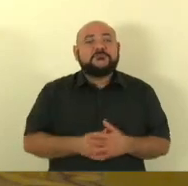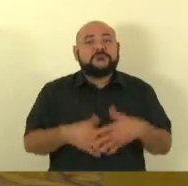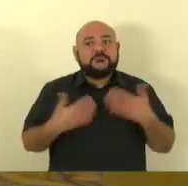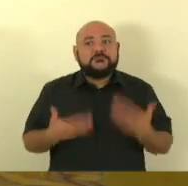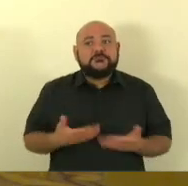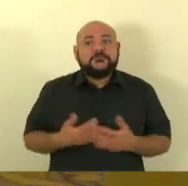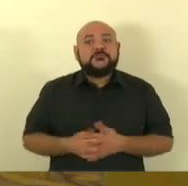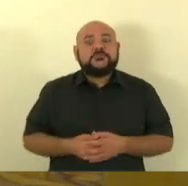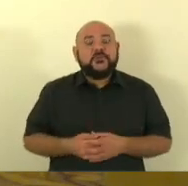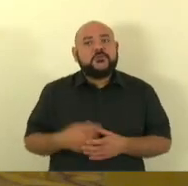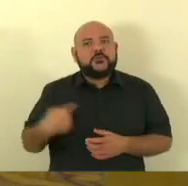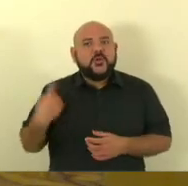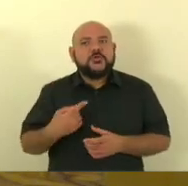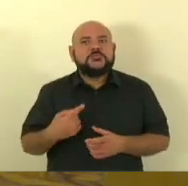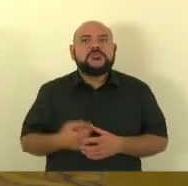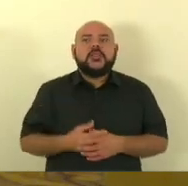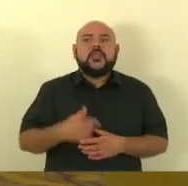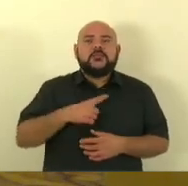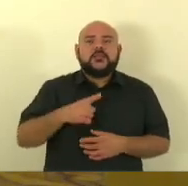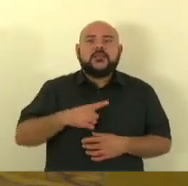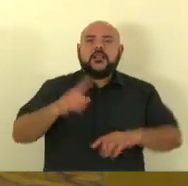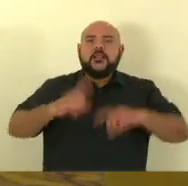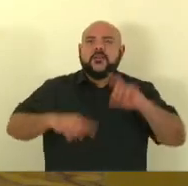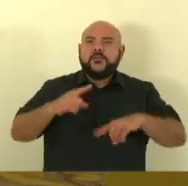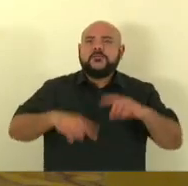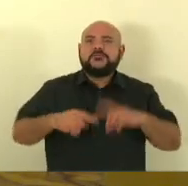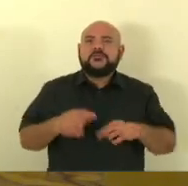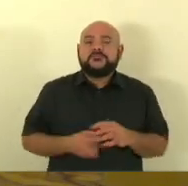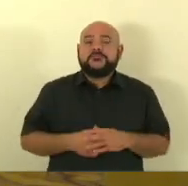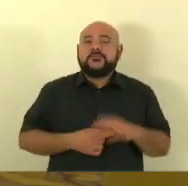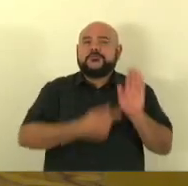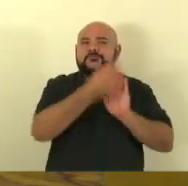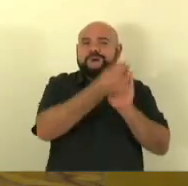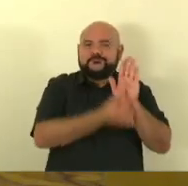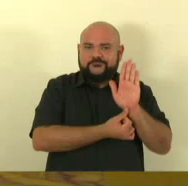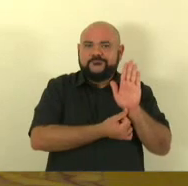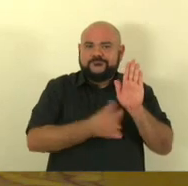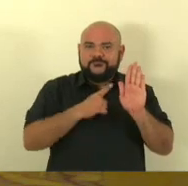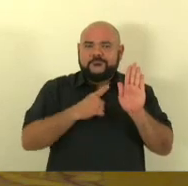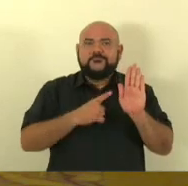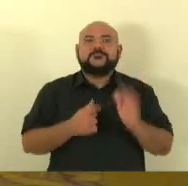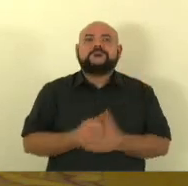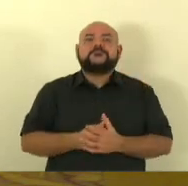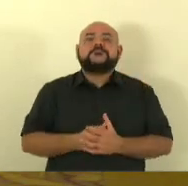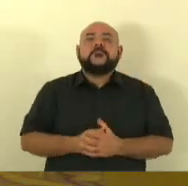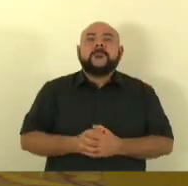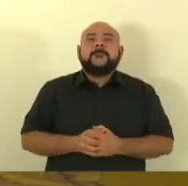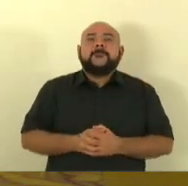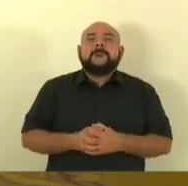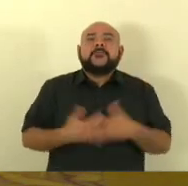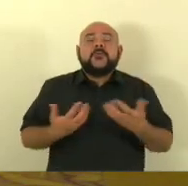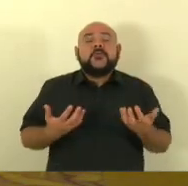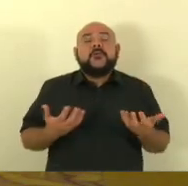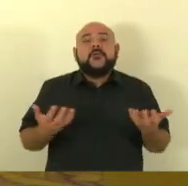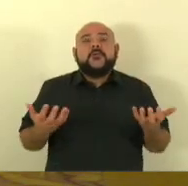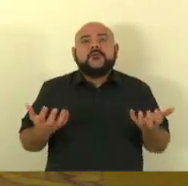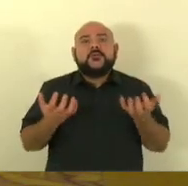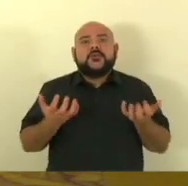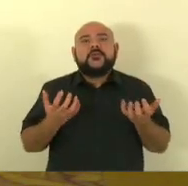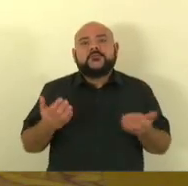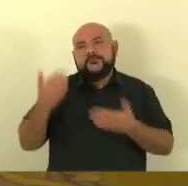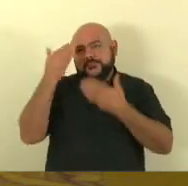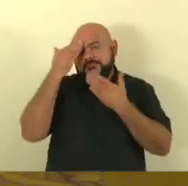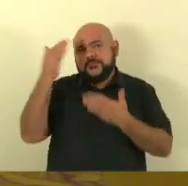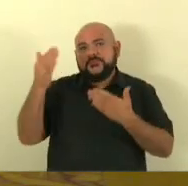trabalho com recurso agora no orçamento para a causa animal para finalizar eu quero agradecer ao